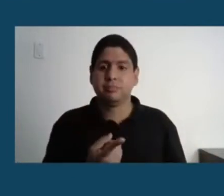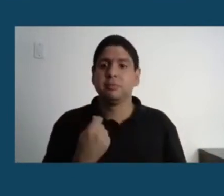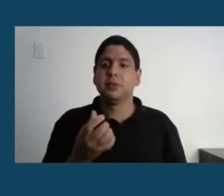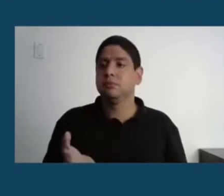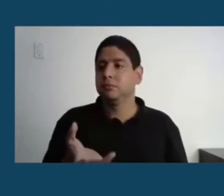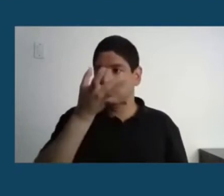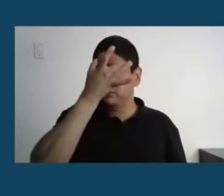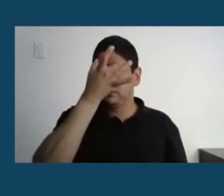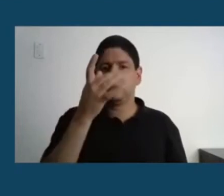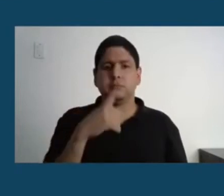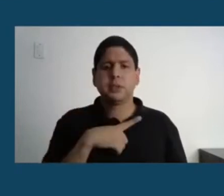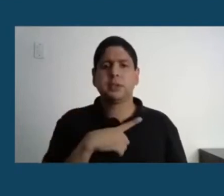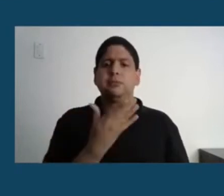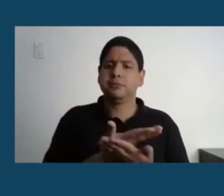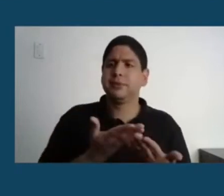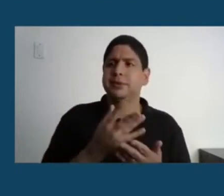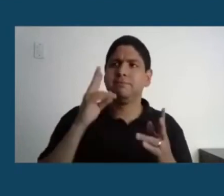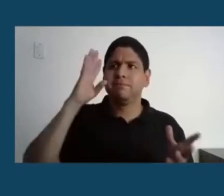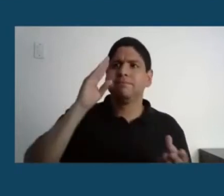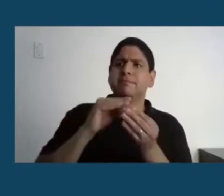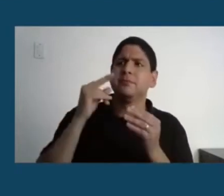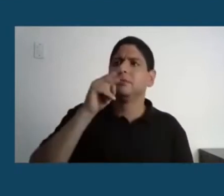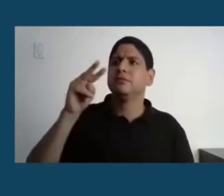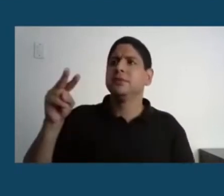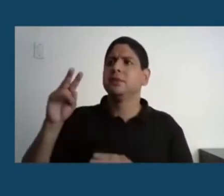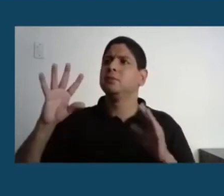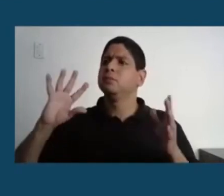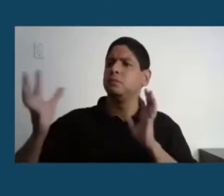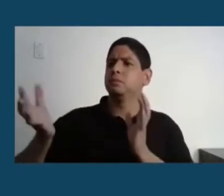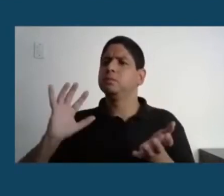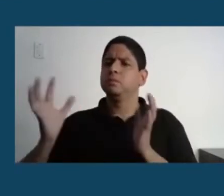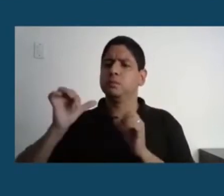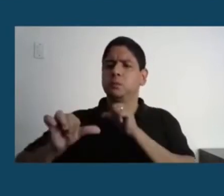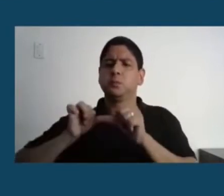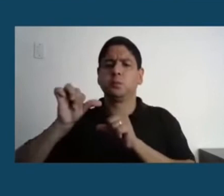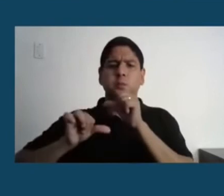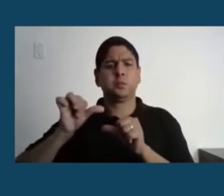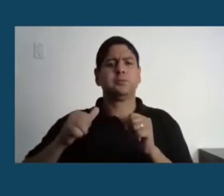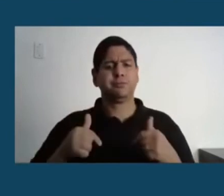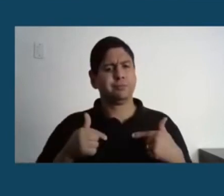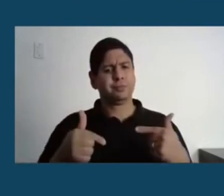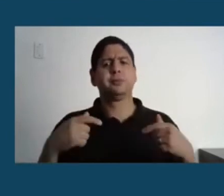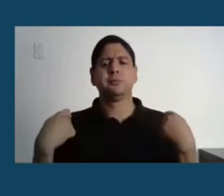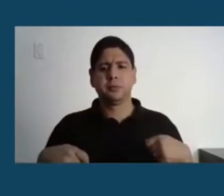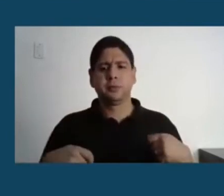agravos e dos efeitos antropogênicos que tem feito, como mitigar. E, para isso, nós precisamos trabalhar em rede,